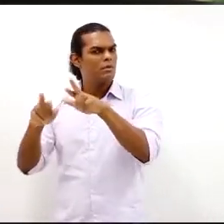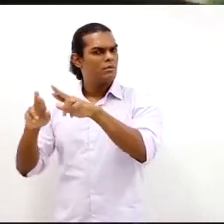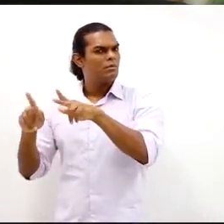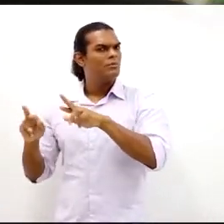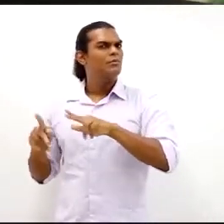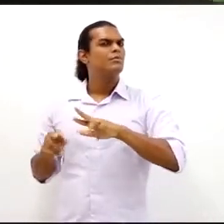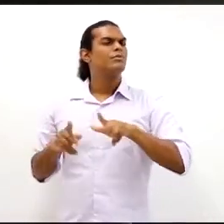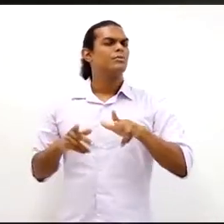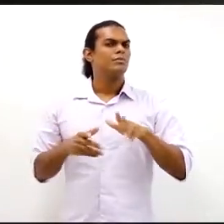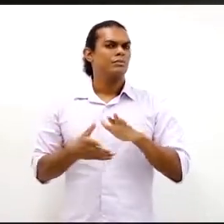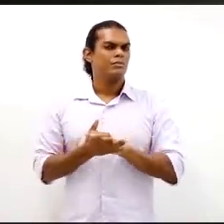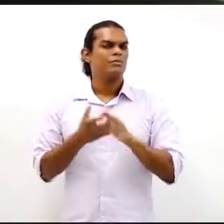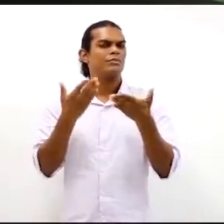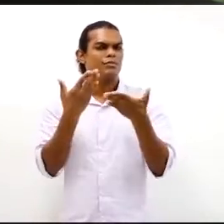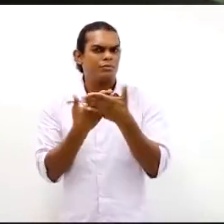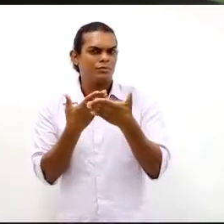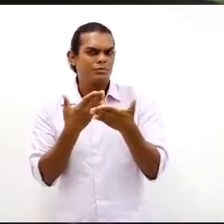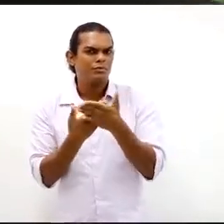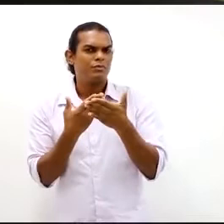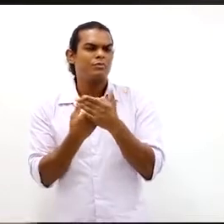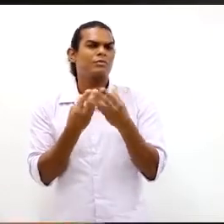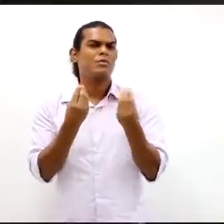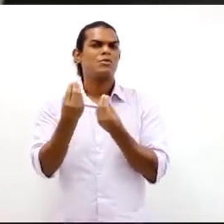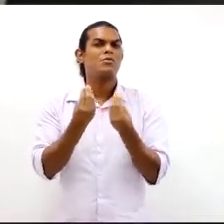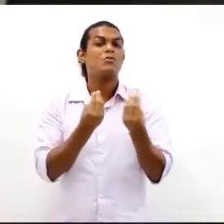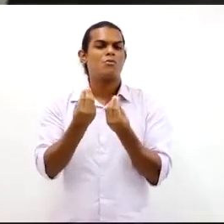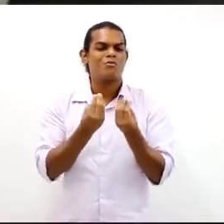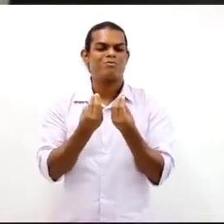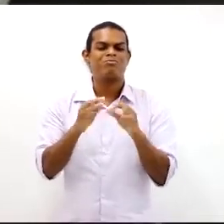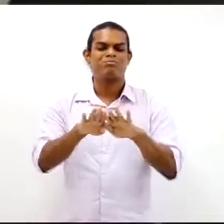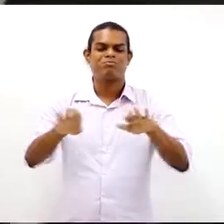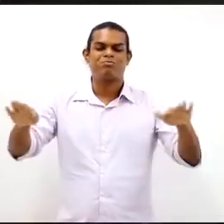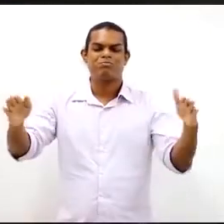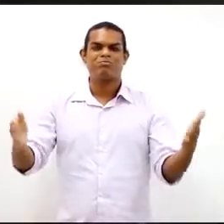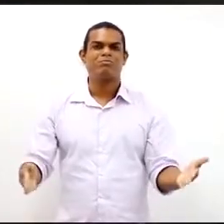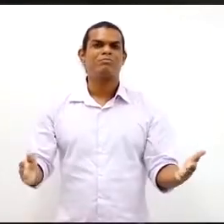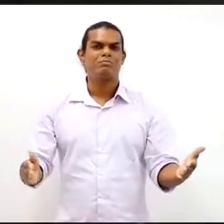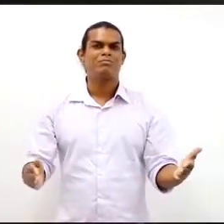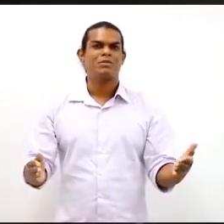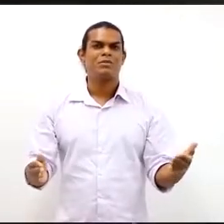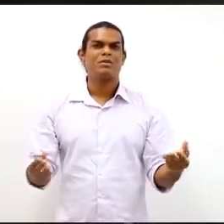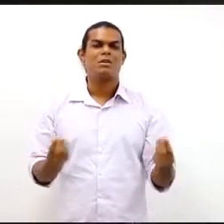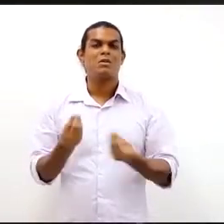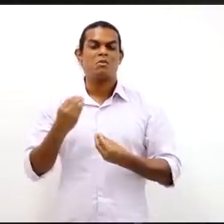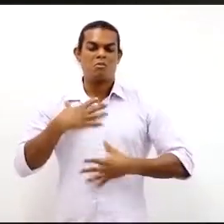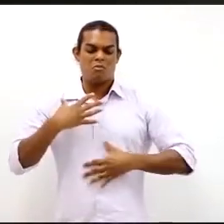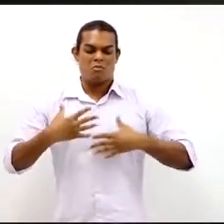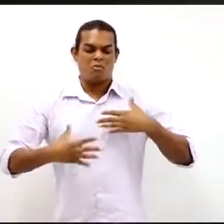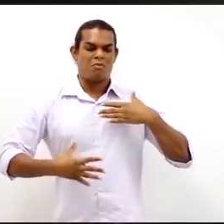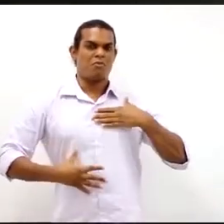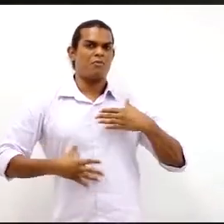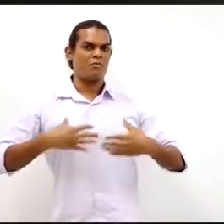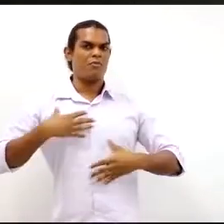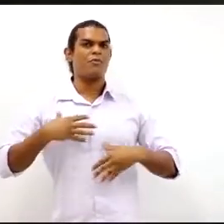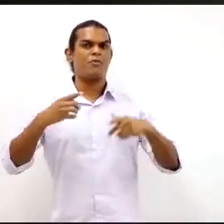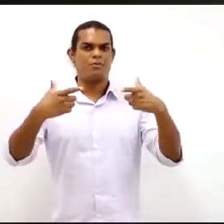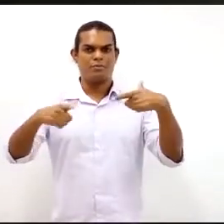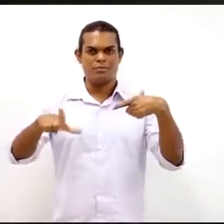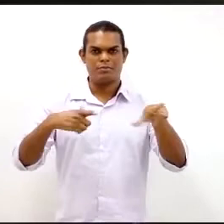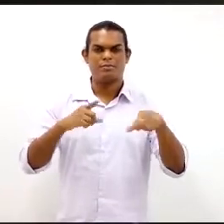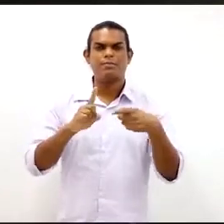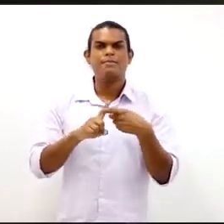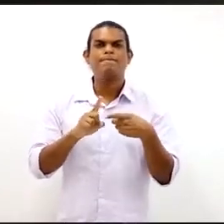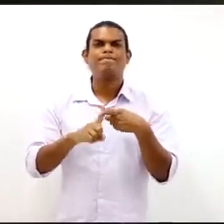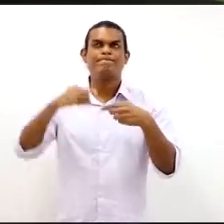falar da conformação do mobiliário em relação à postura do trabalhador, a própria postura do trabalhador e também as questões